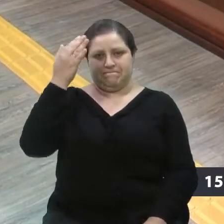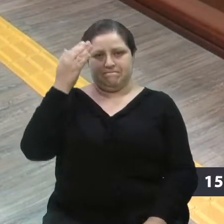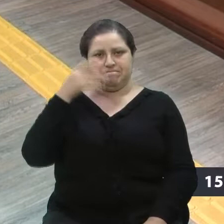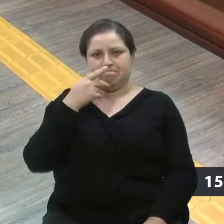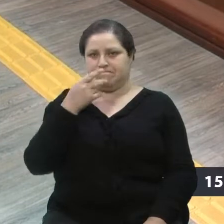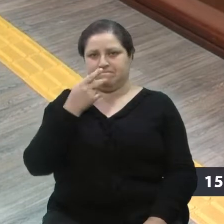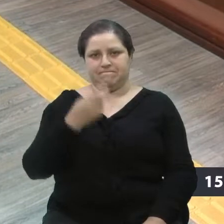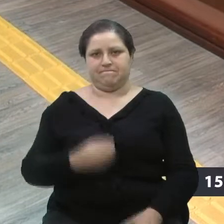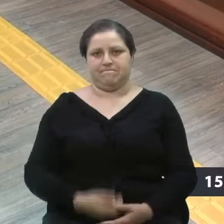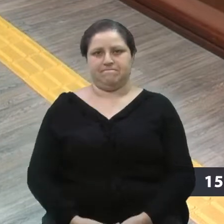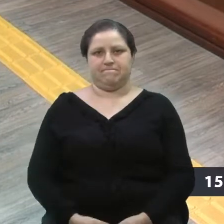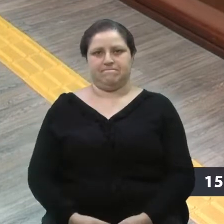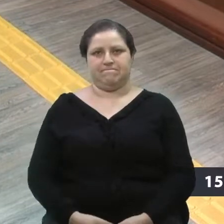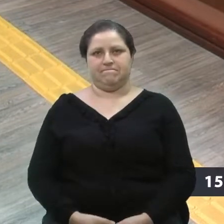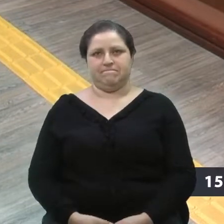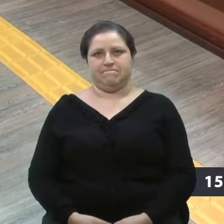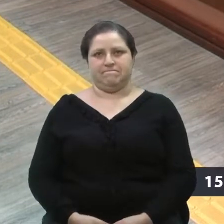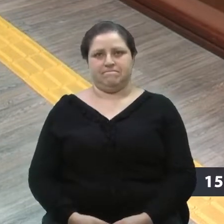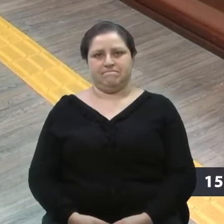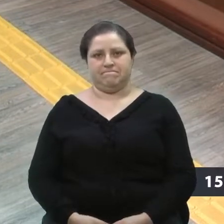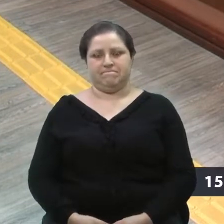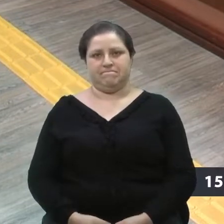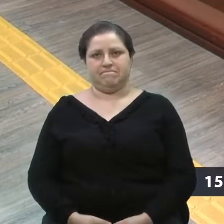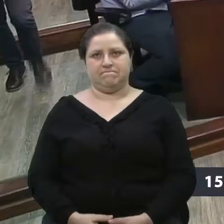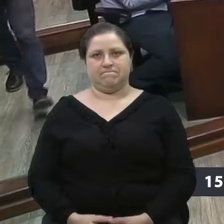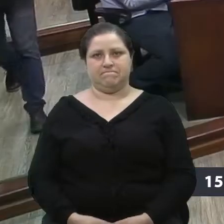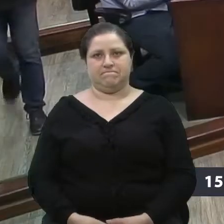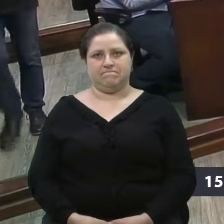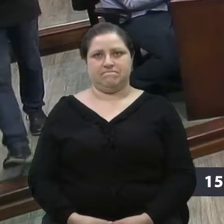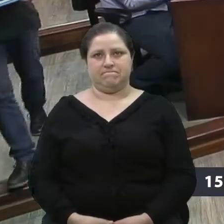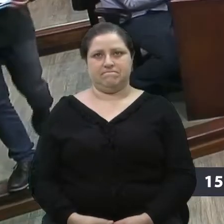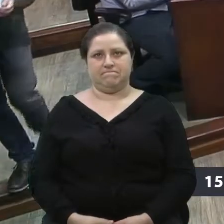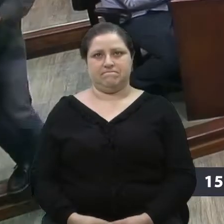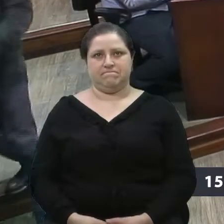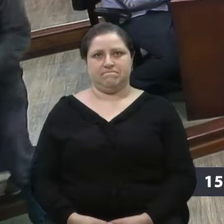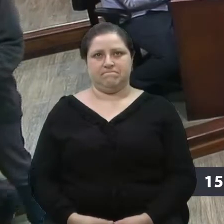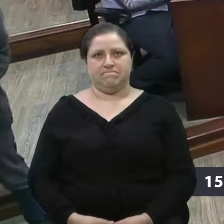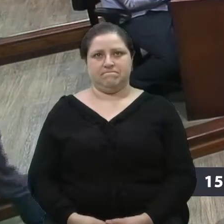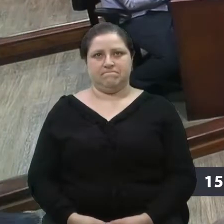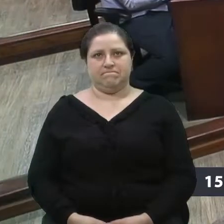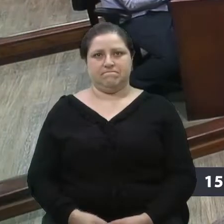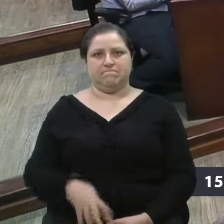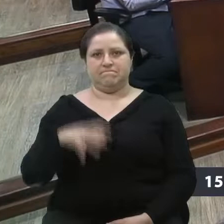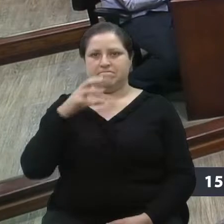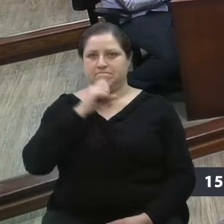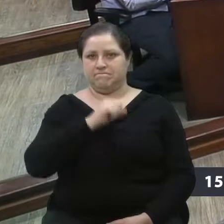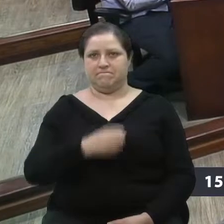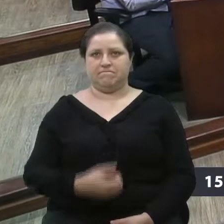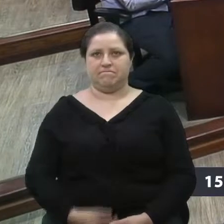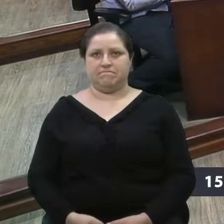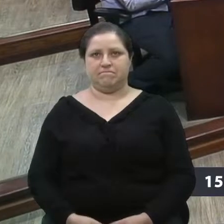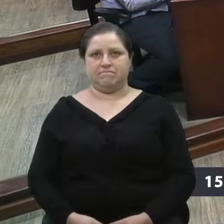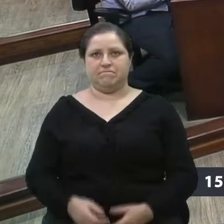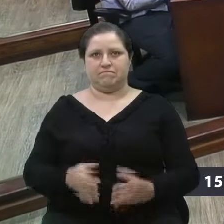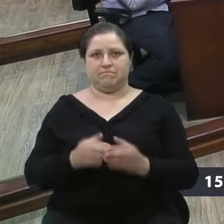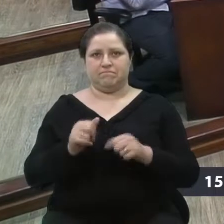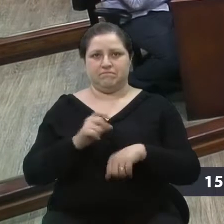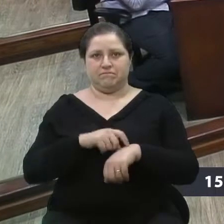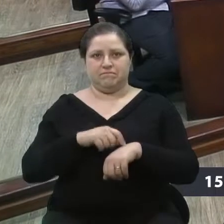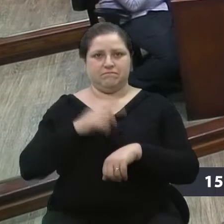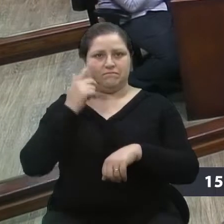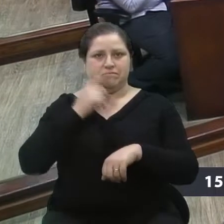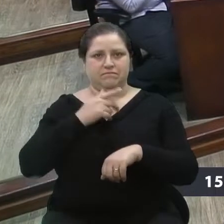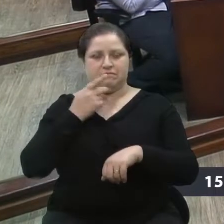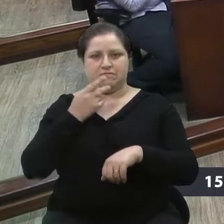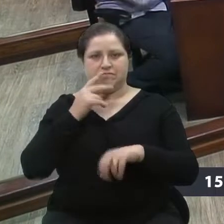Pode, vereador. Obrigado, presidente. É bem rapidinho. Se tiver um tempinho só para a parte do assunto